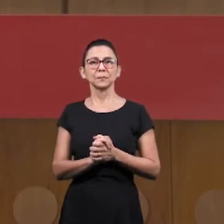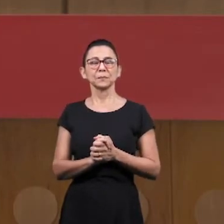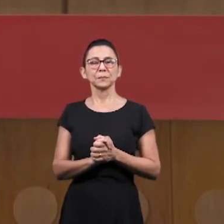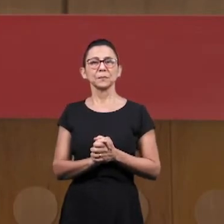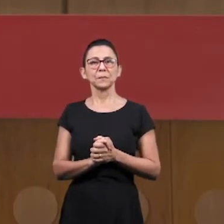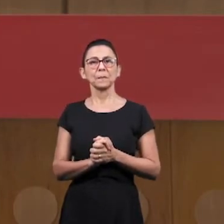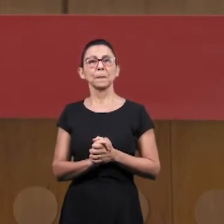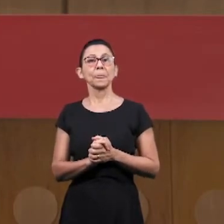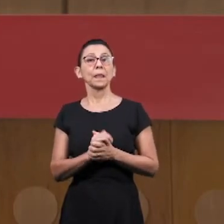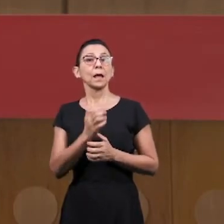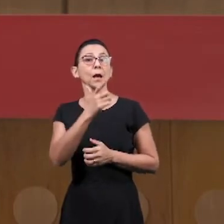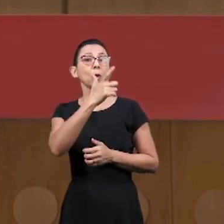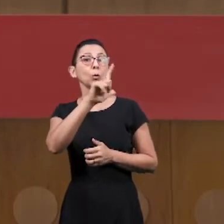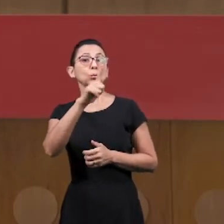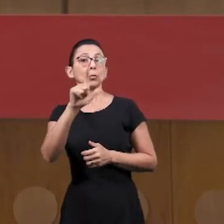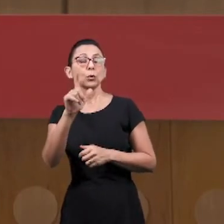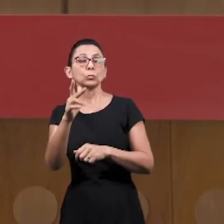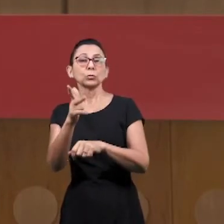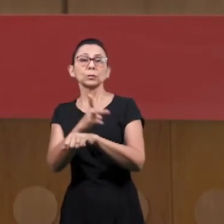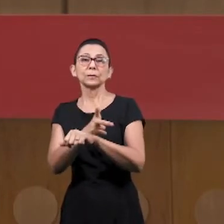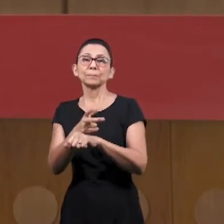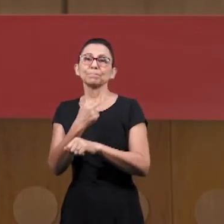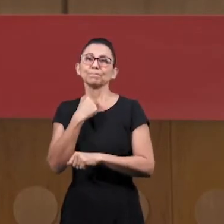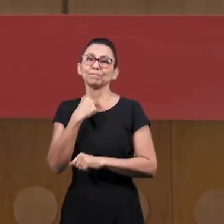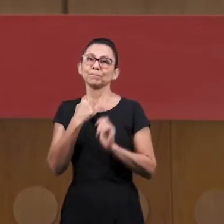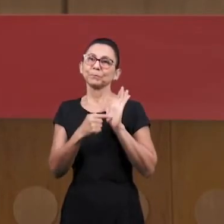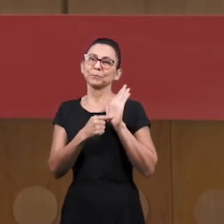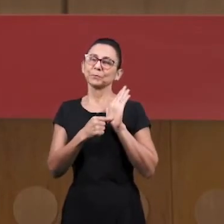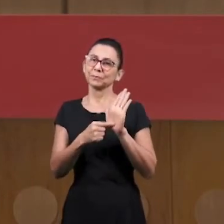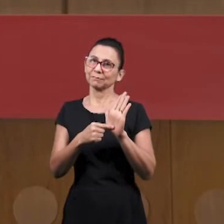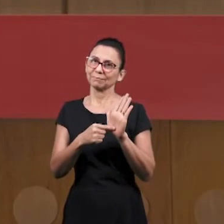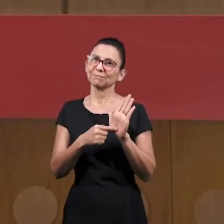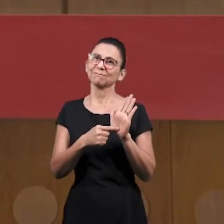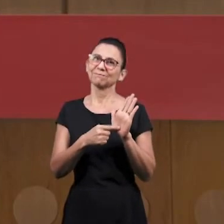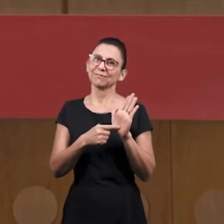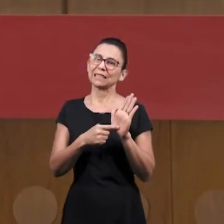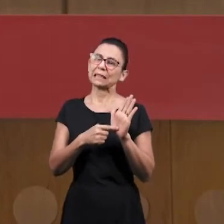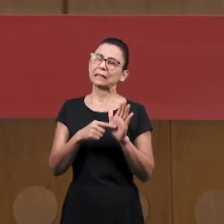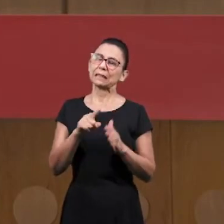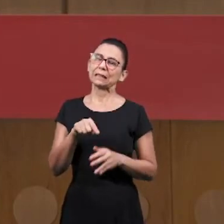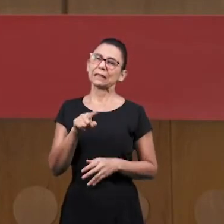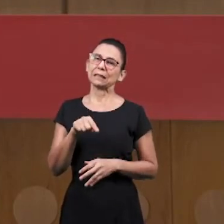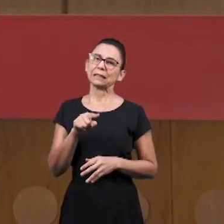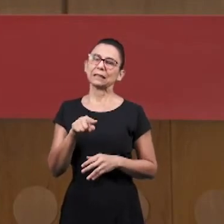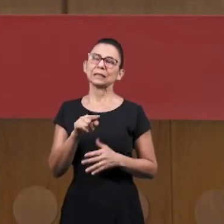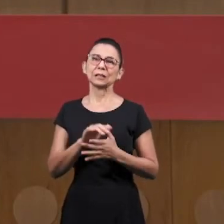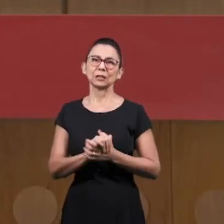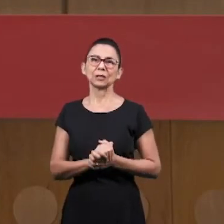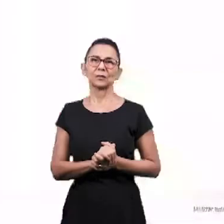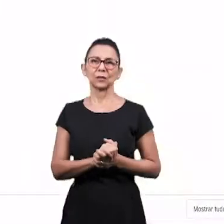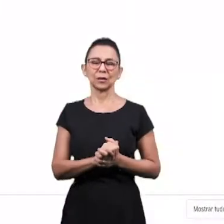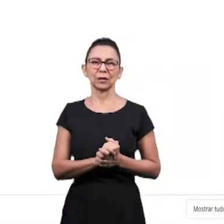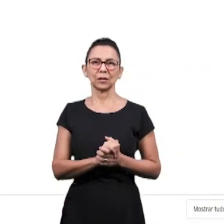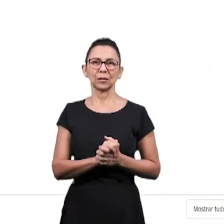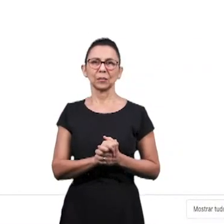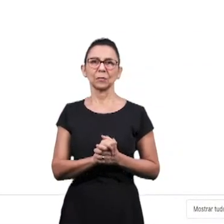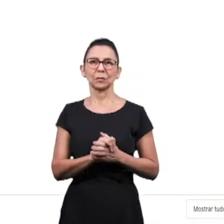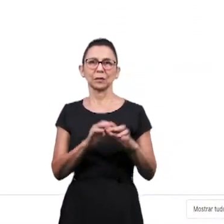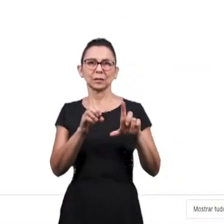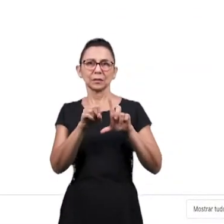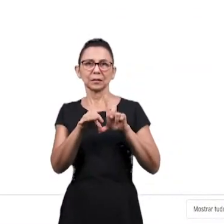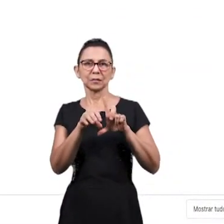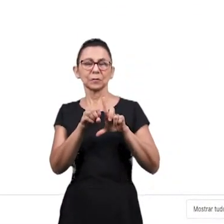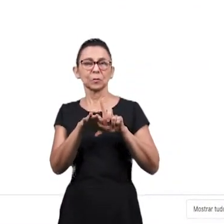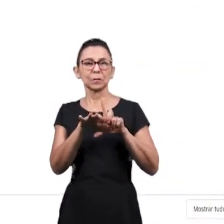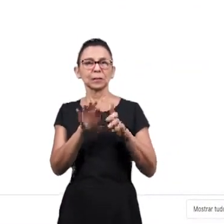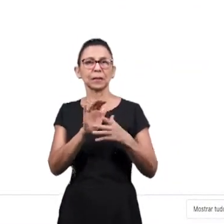nós queremos dizer que aqueles outros vídeos que não pudemos ainda apresentar, nós iremos publicar no